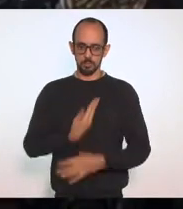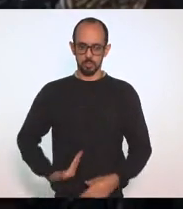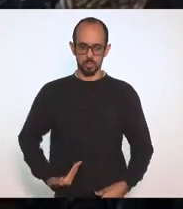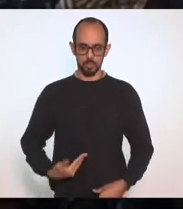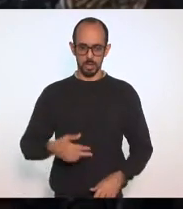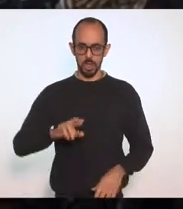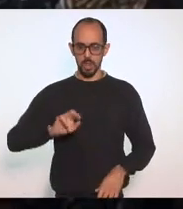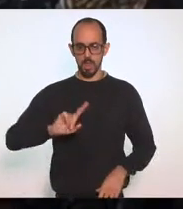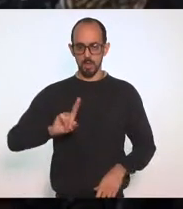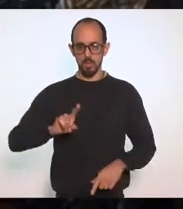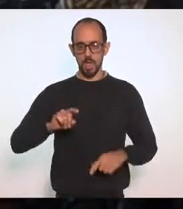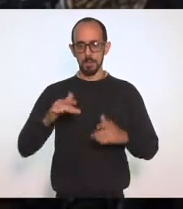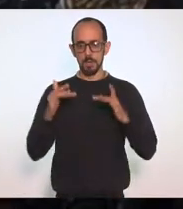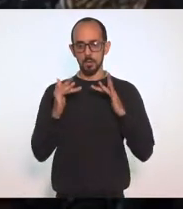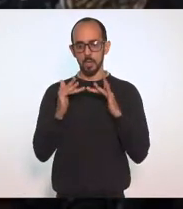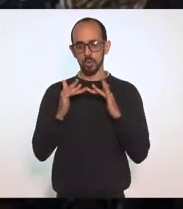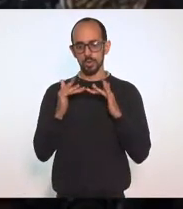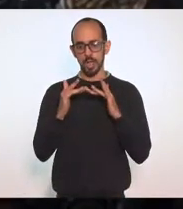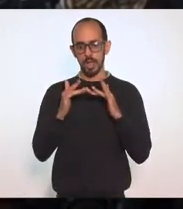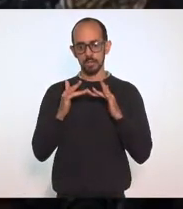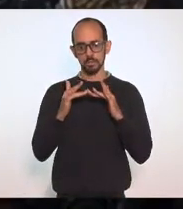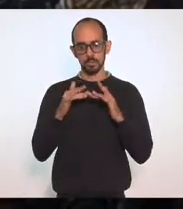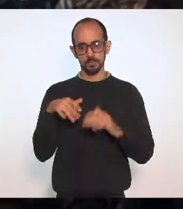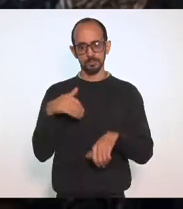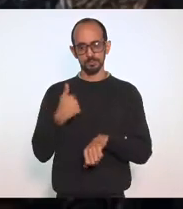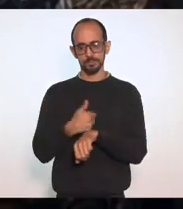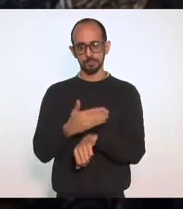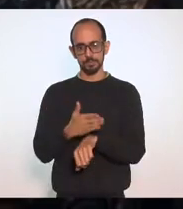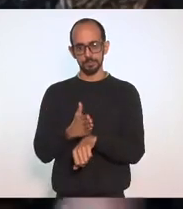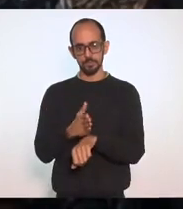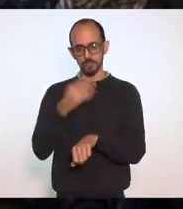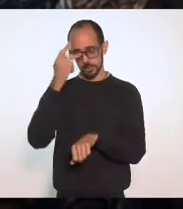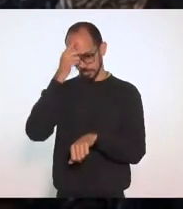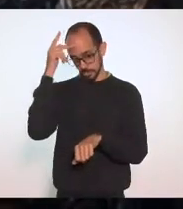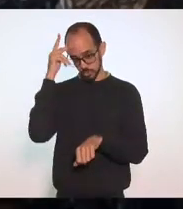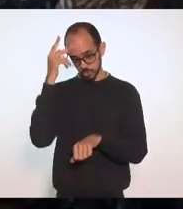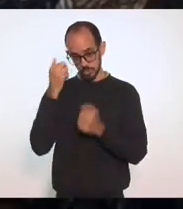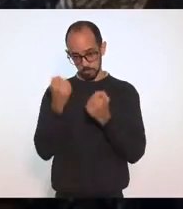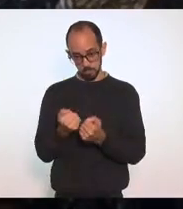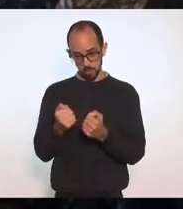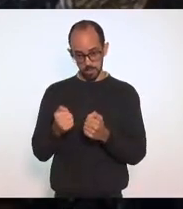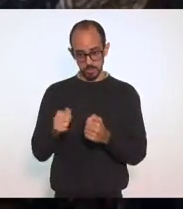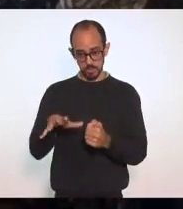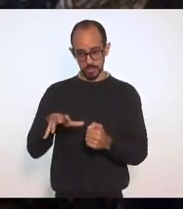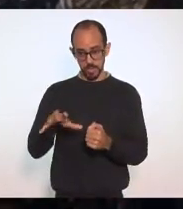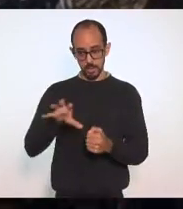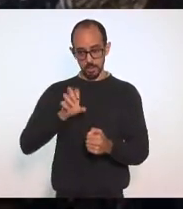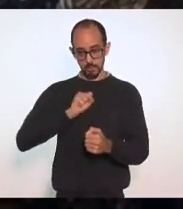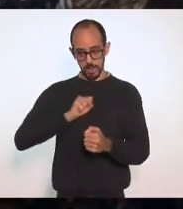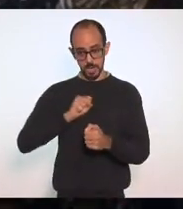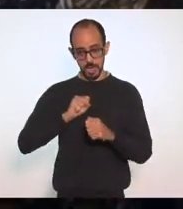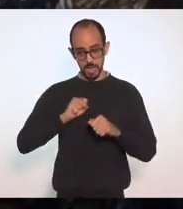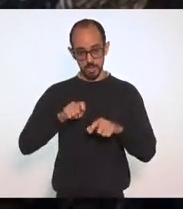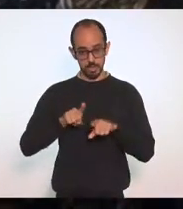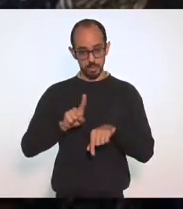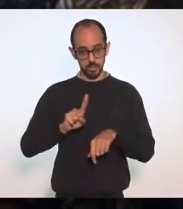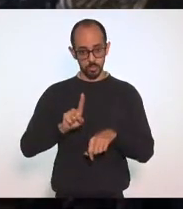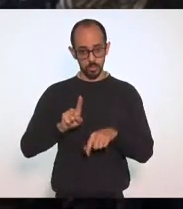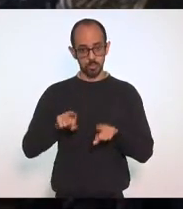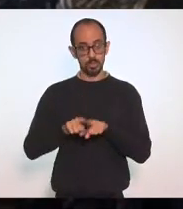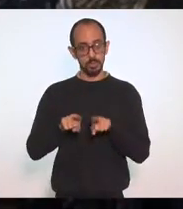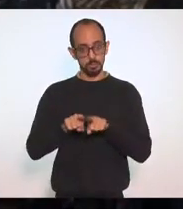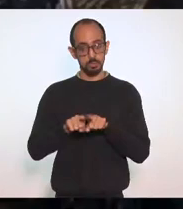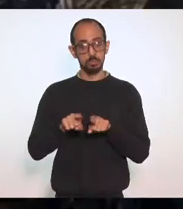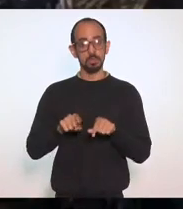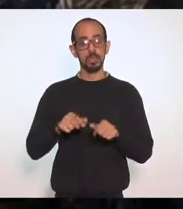deles estarem em contato o tempo inteiro com pessoas que possam estar contaminadas nas ruas. Tem também a questão das baixas